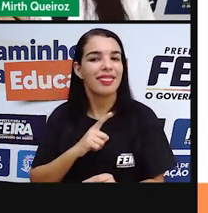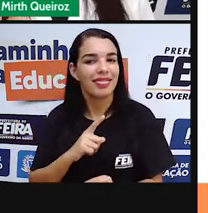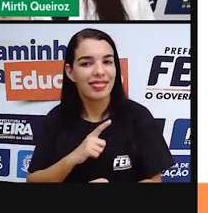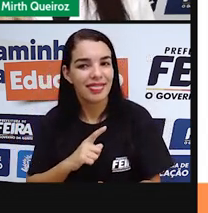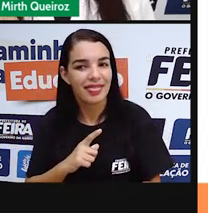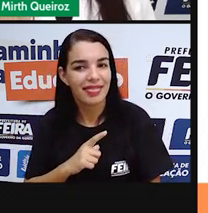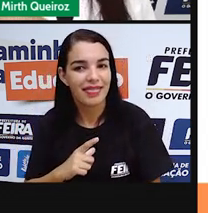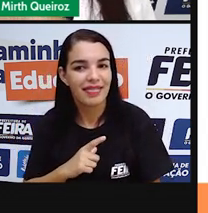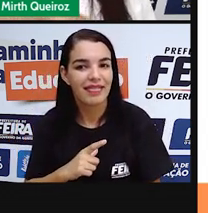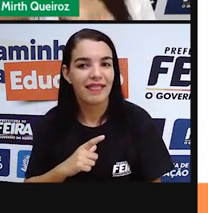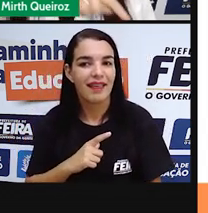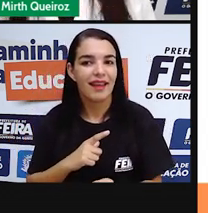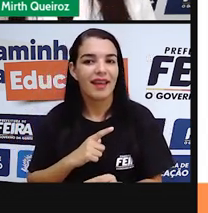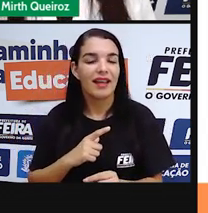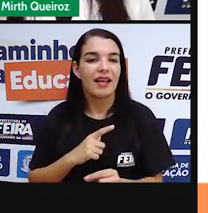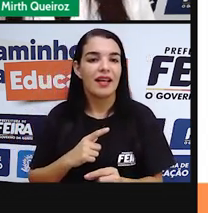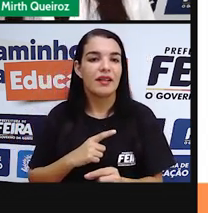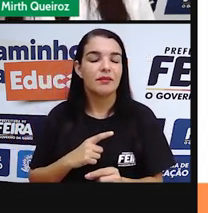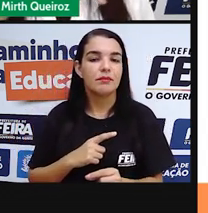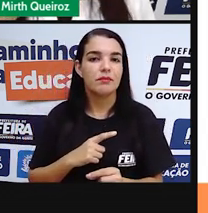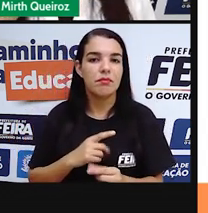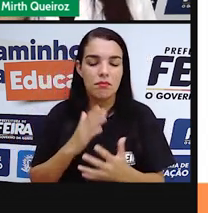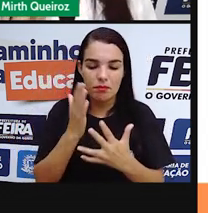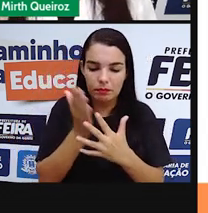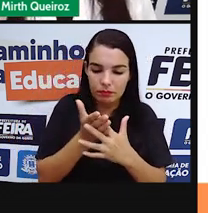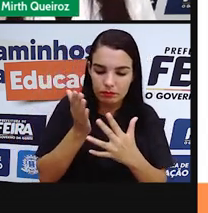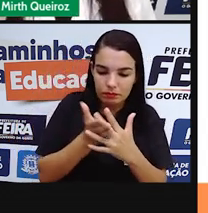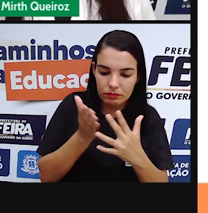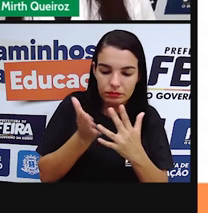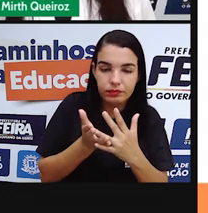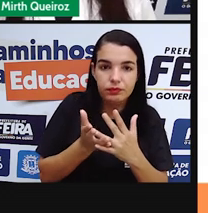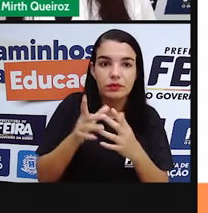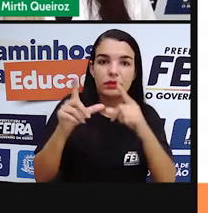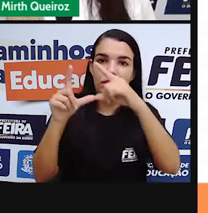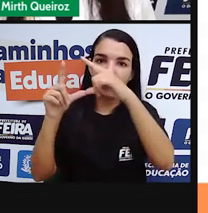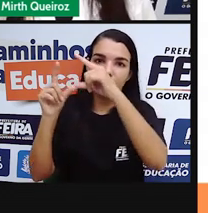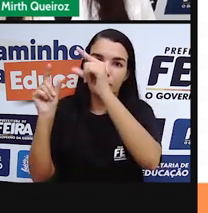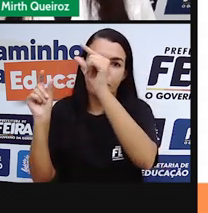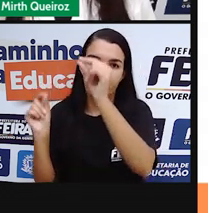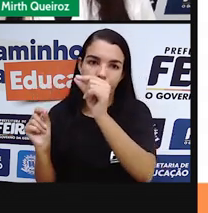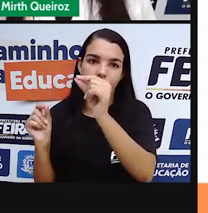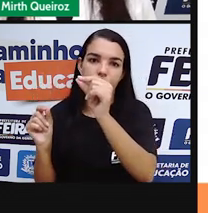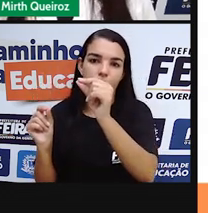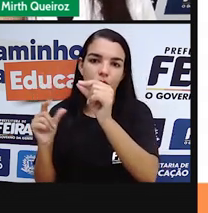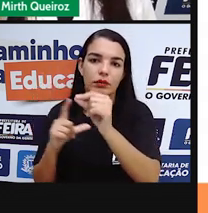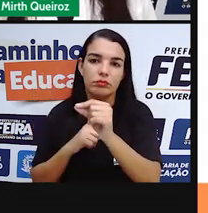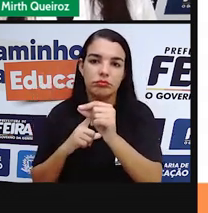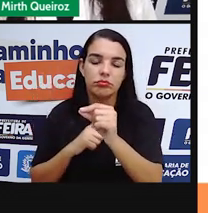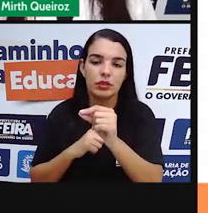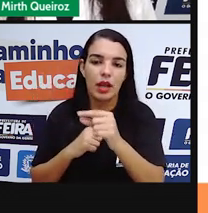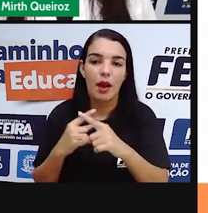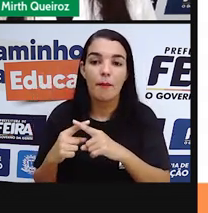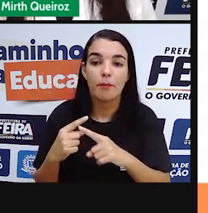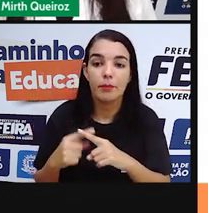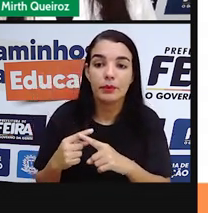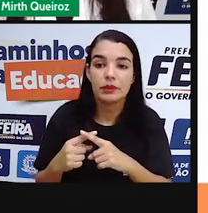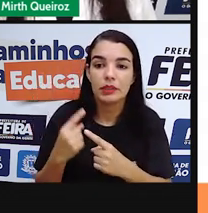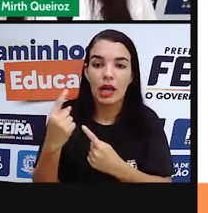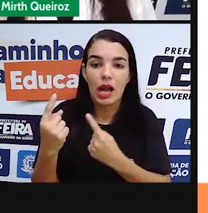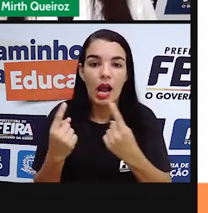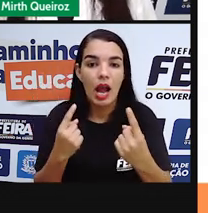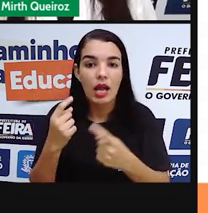Então, quando a Terra gira em torno do Sol, 365 dias e 6 horas. Por isso que a cada ano